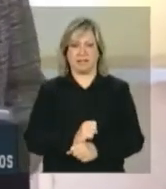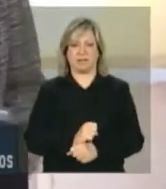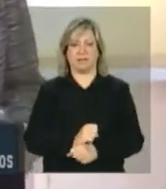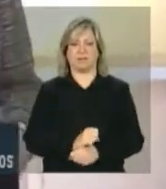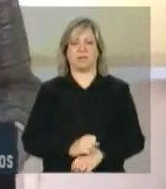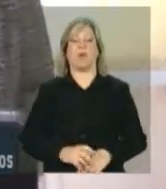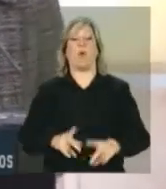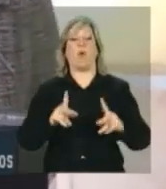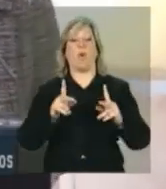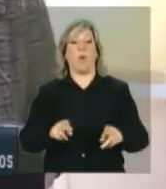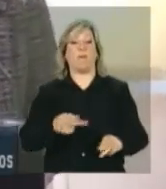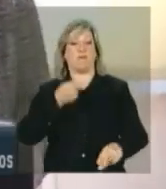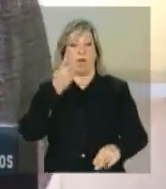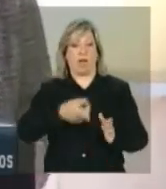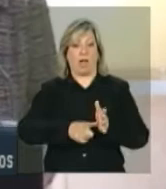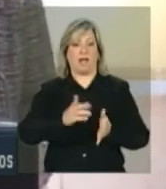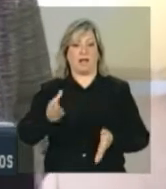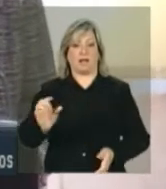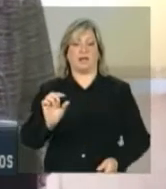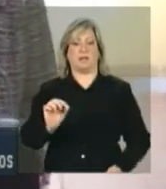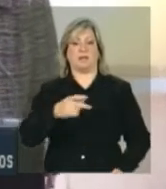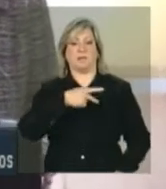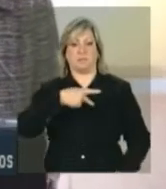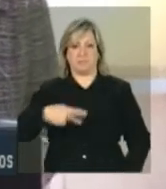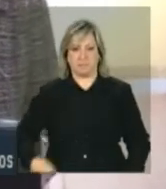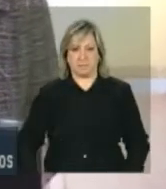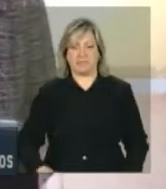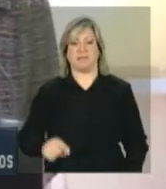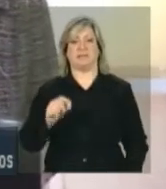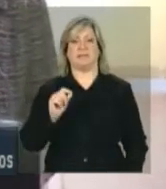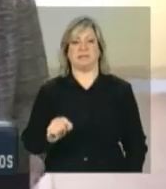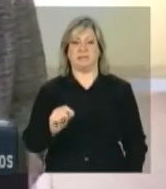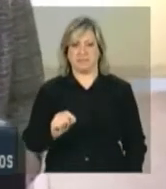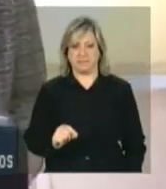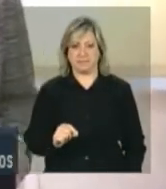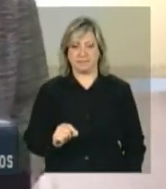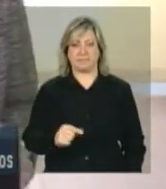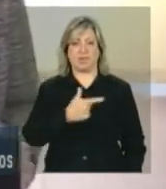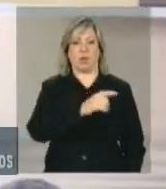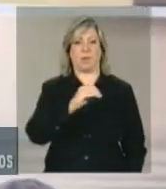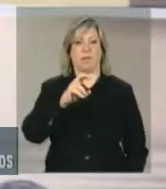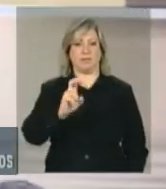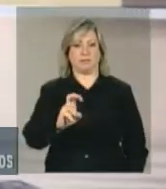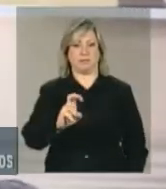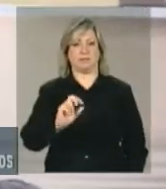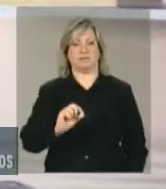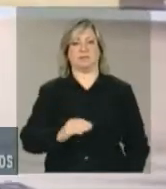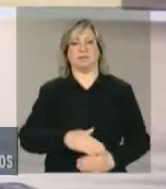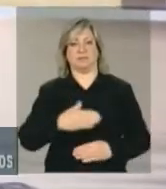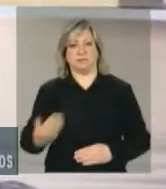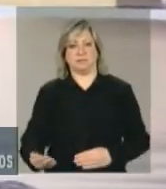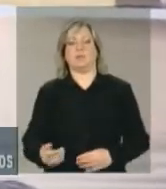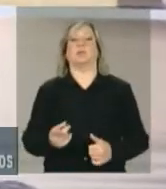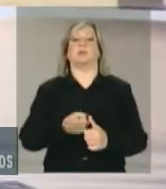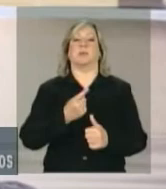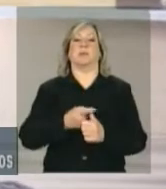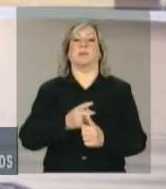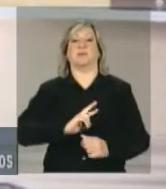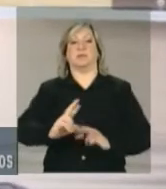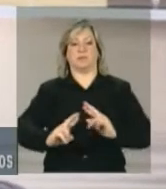Como disse o senhor presidente, de 2005 a 2005, os primeiros resultados.